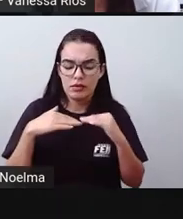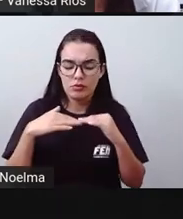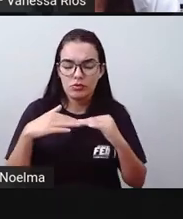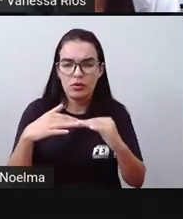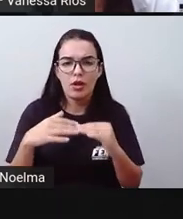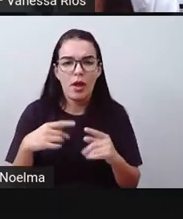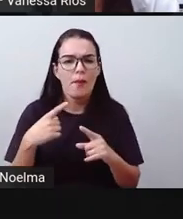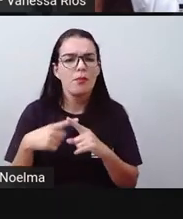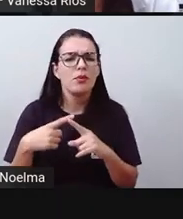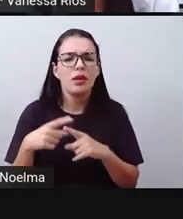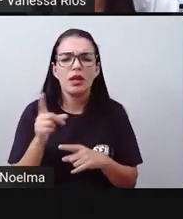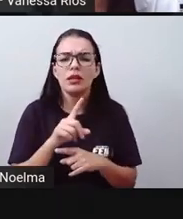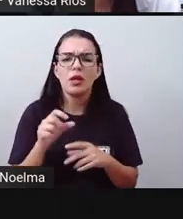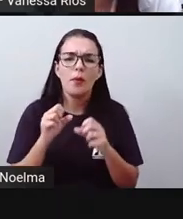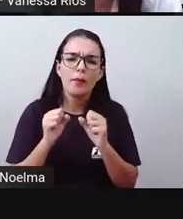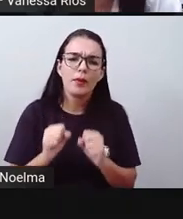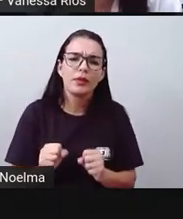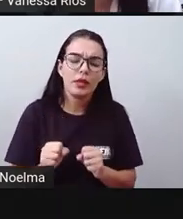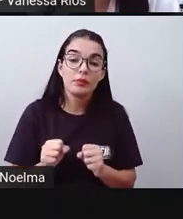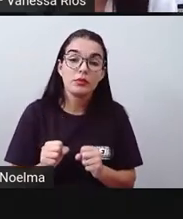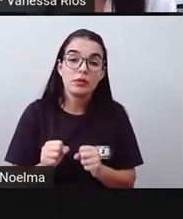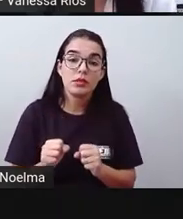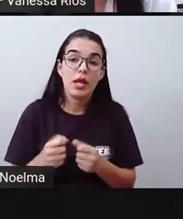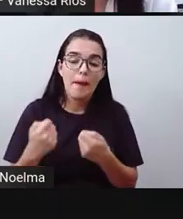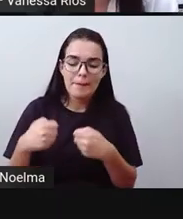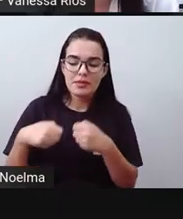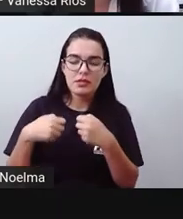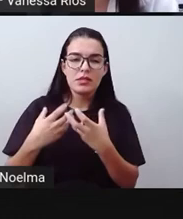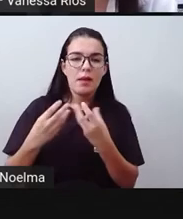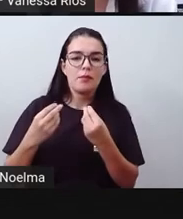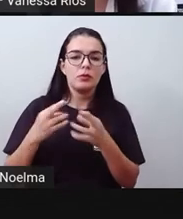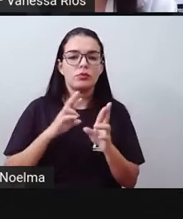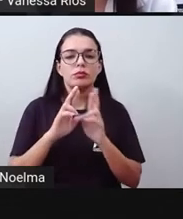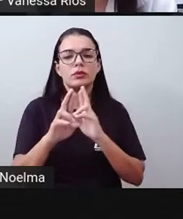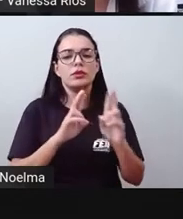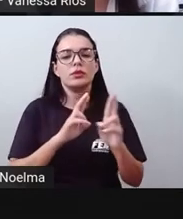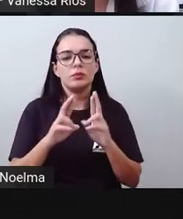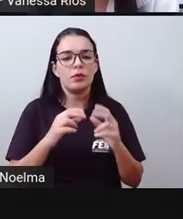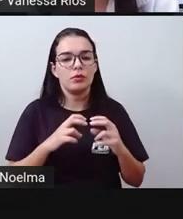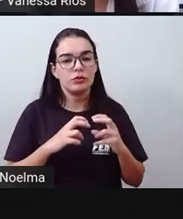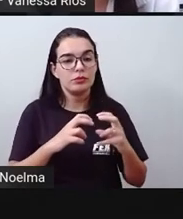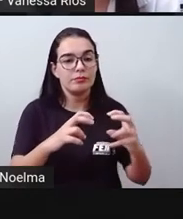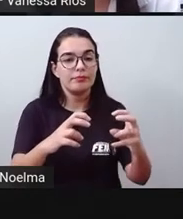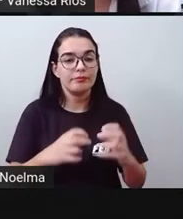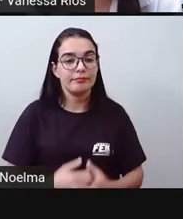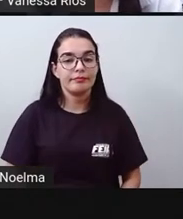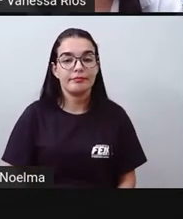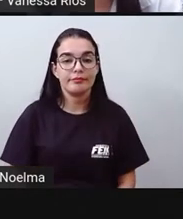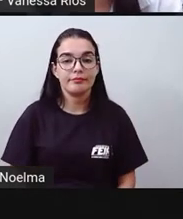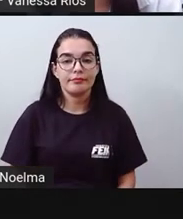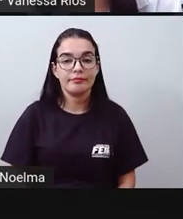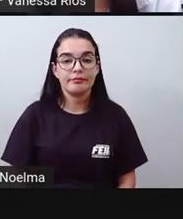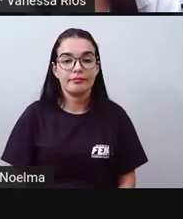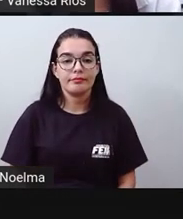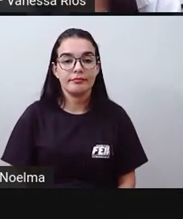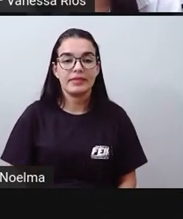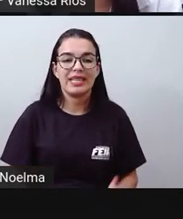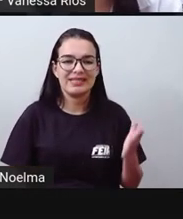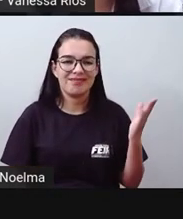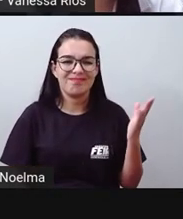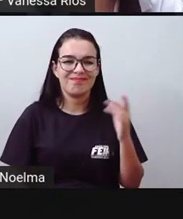Por que a gente não pode depender tanto do transporte rodoviário? Aí, para exemplificar as